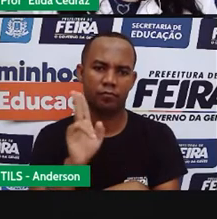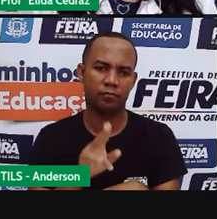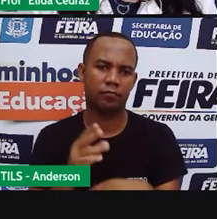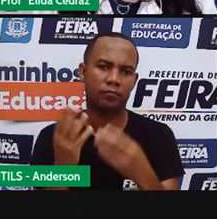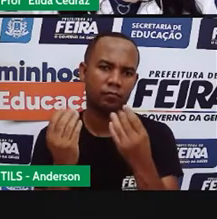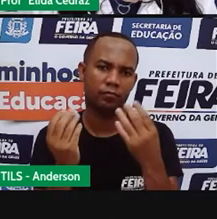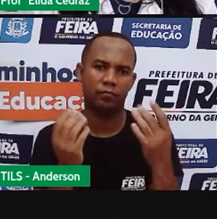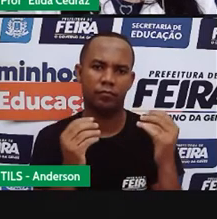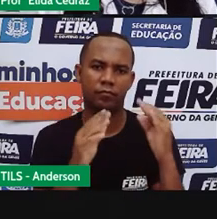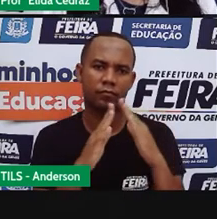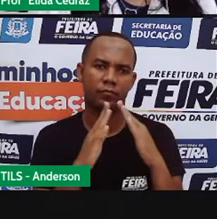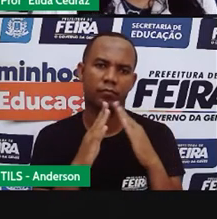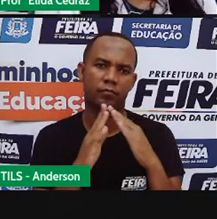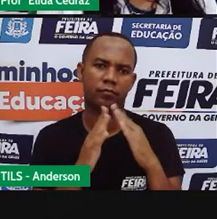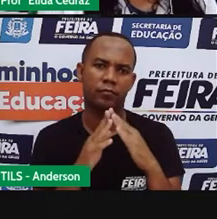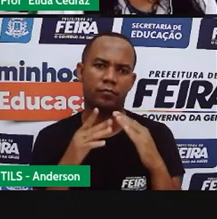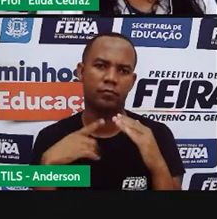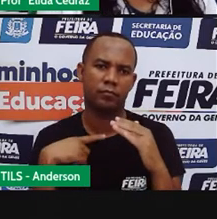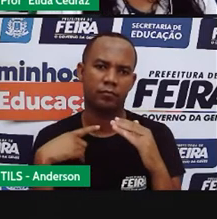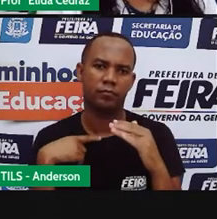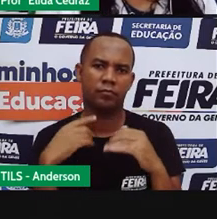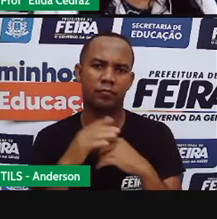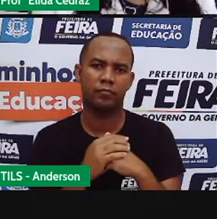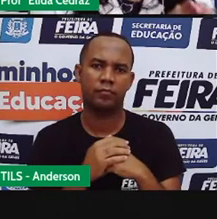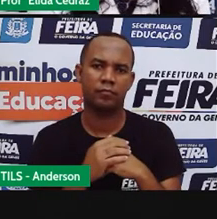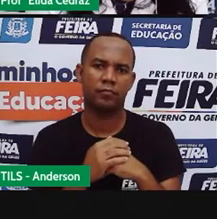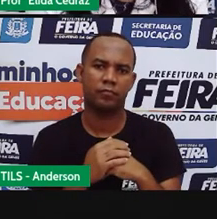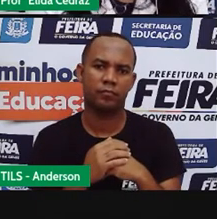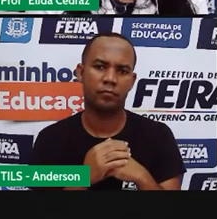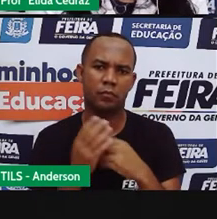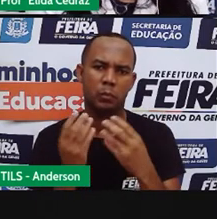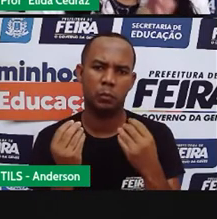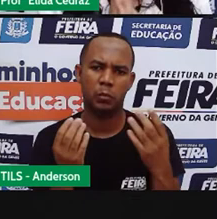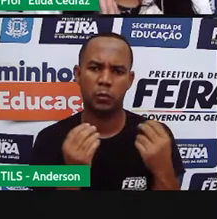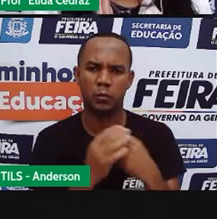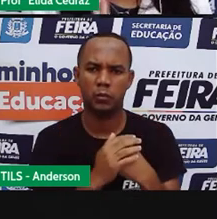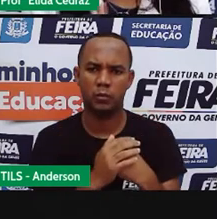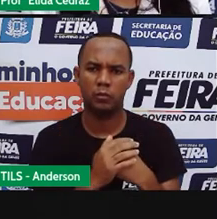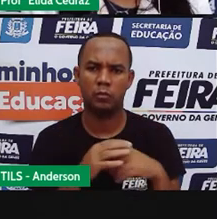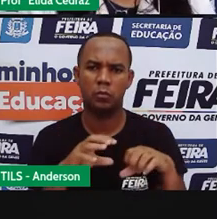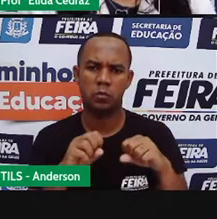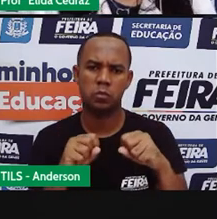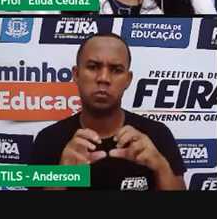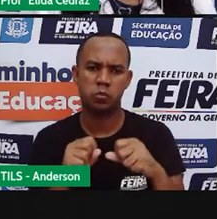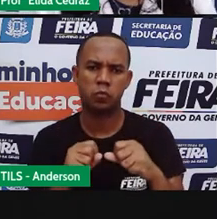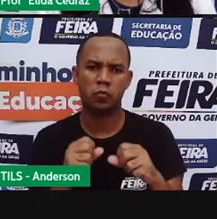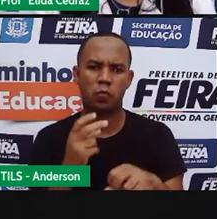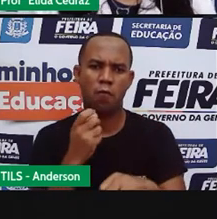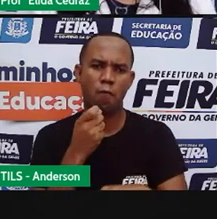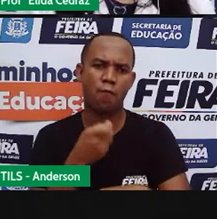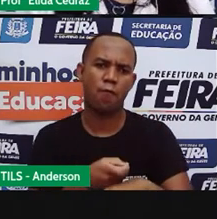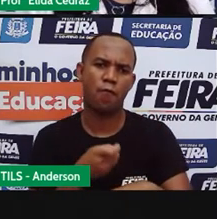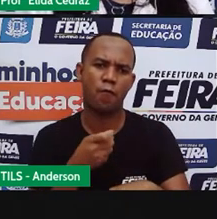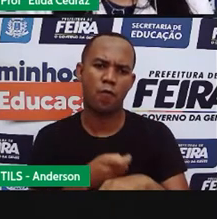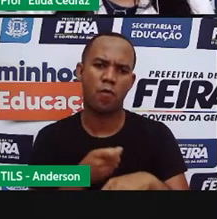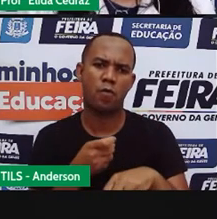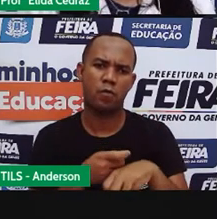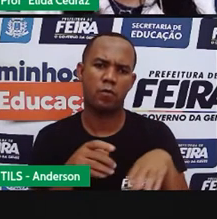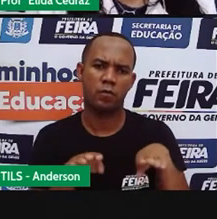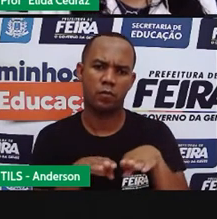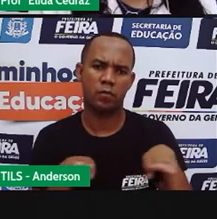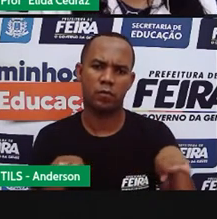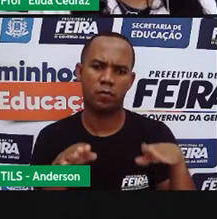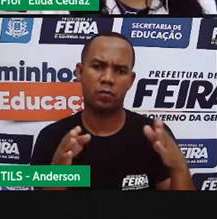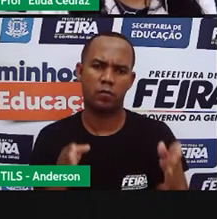construções. O tijolo na história e estes acionado de adoro, barro ou terra